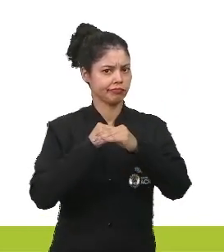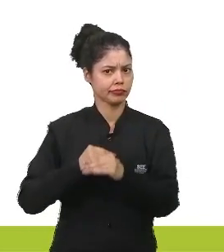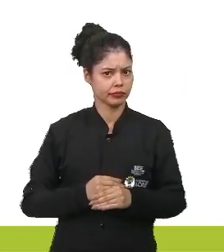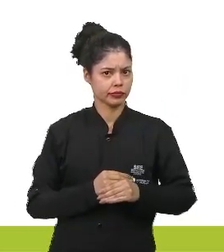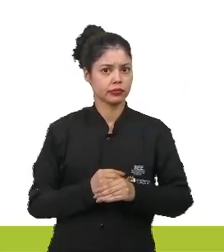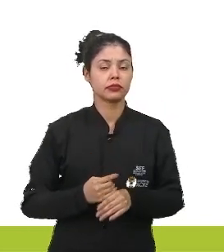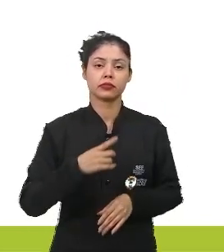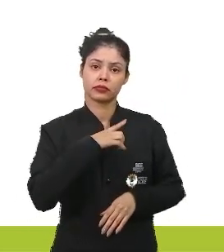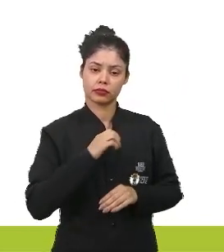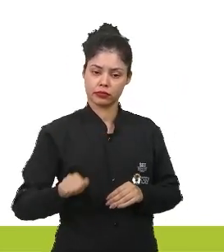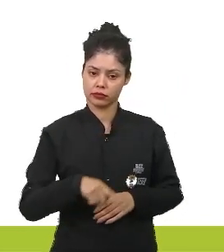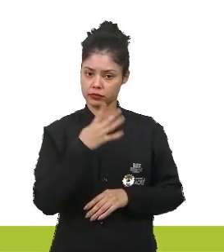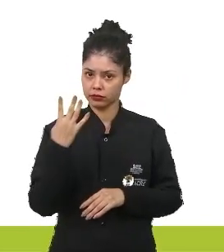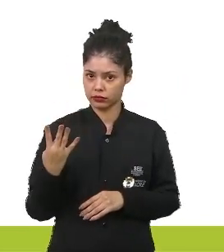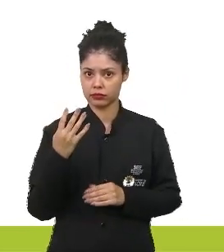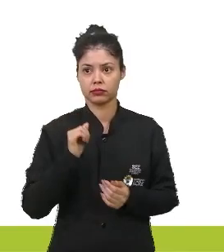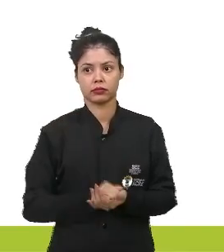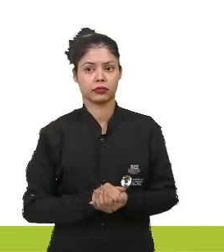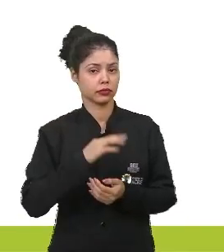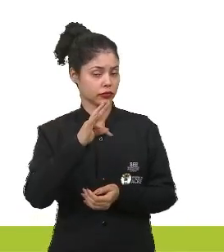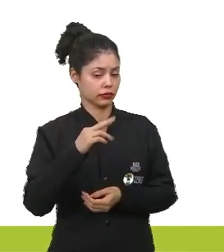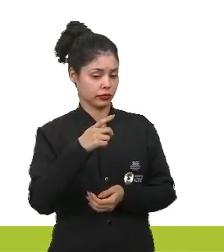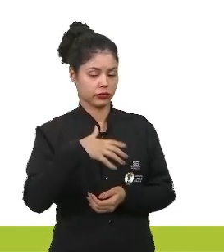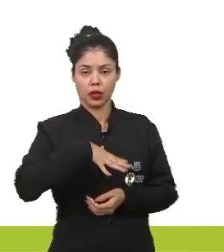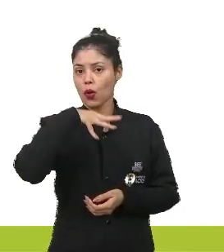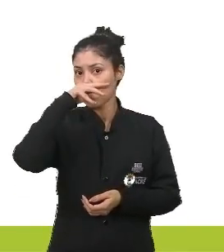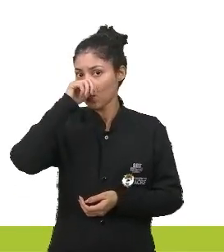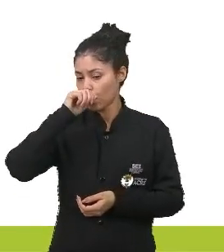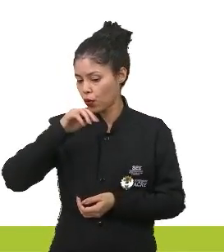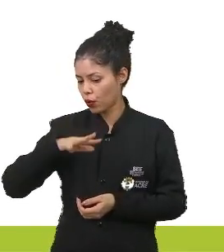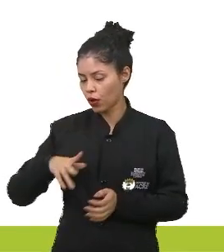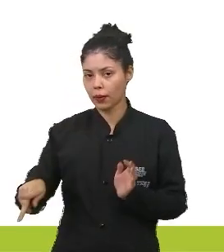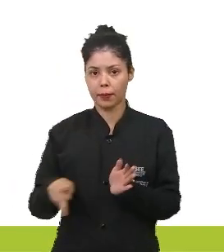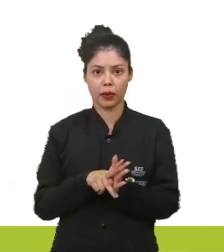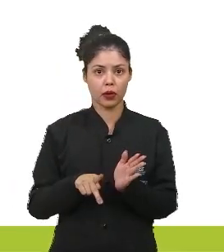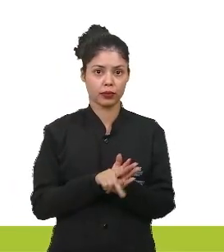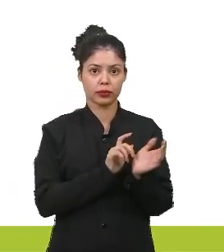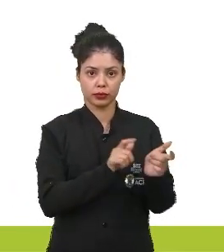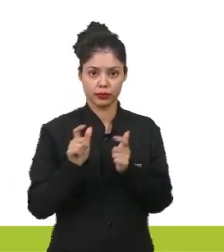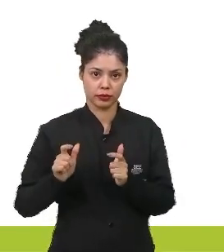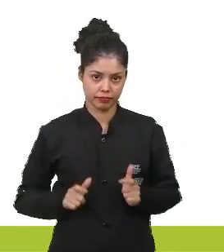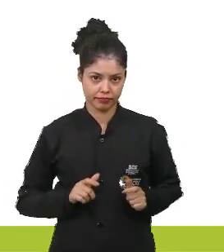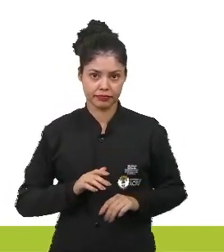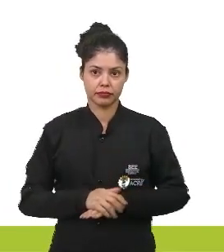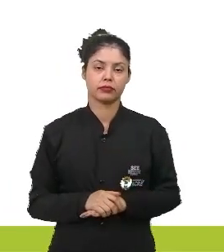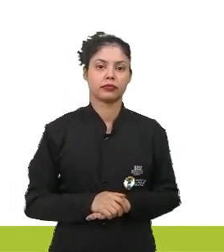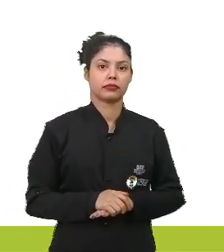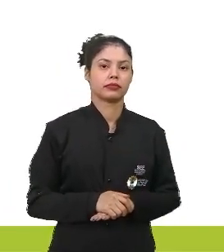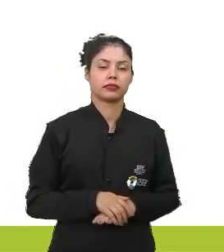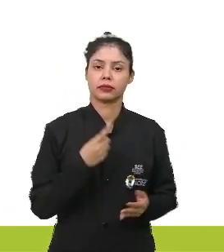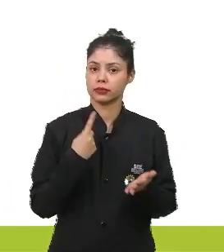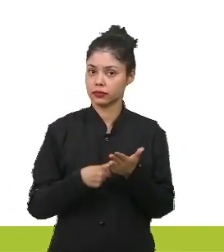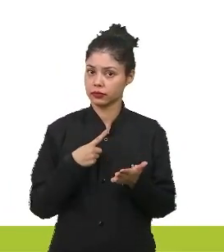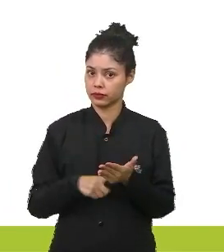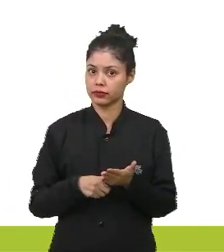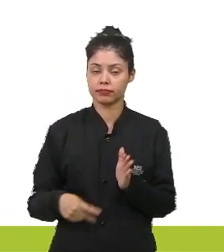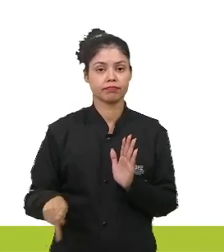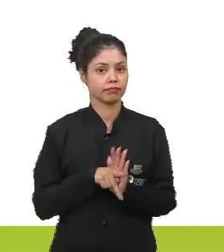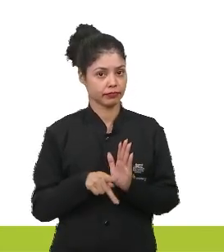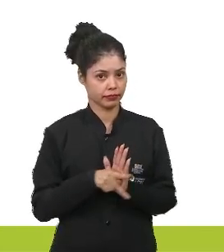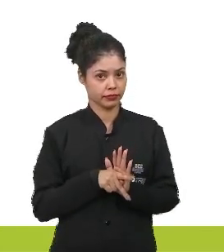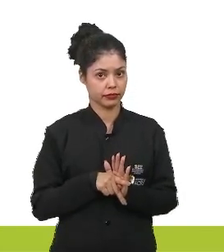quantidade de taxa respiratória desse ambiente. Então, a comunidade e as condições do meio ambiente